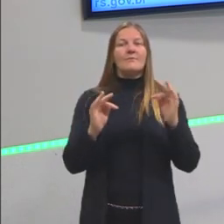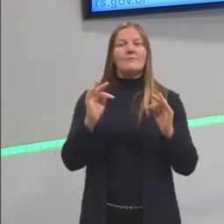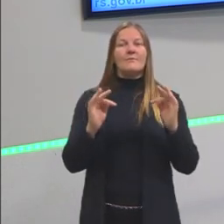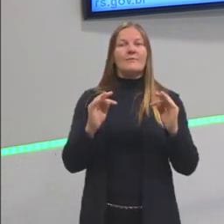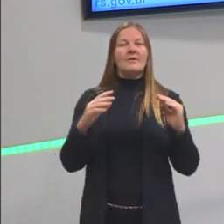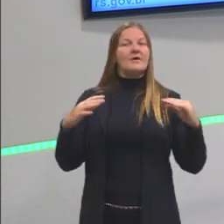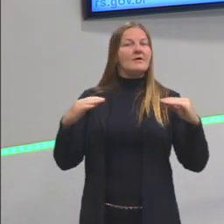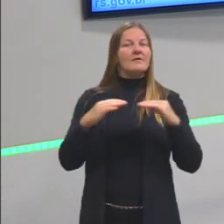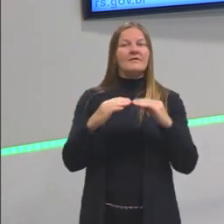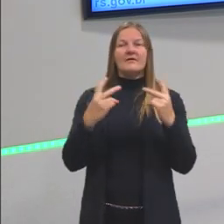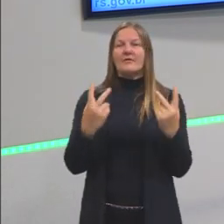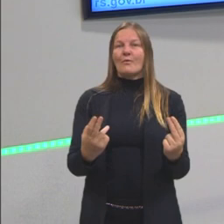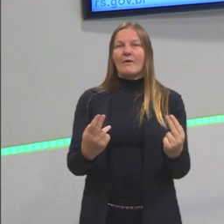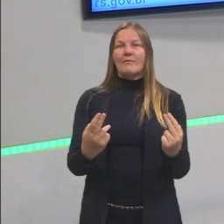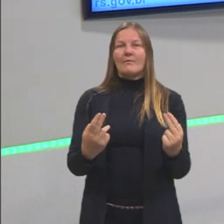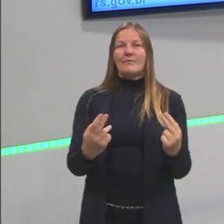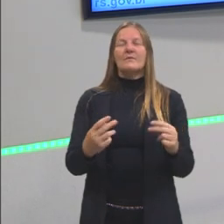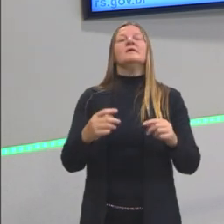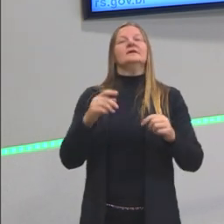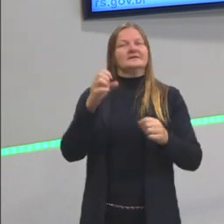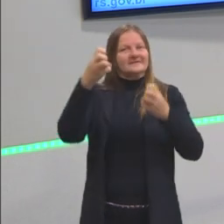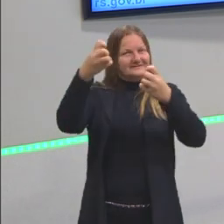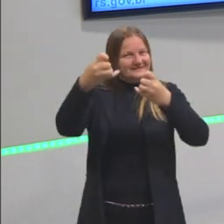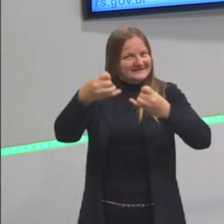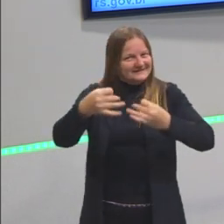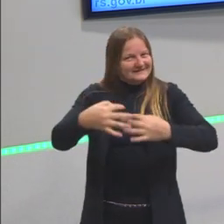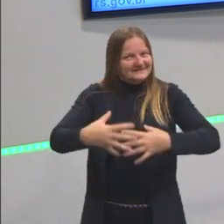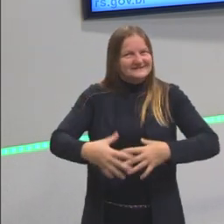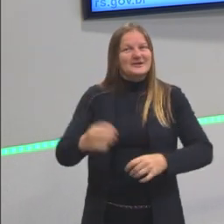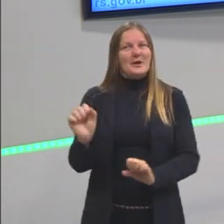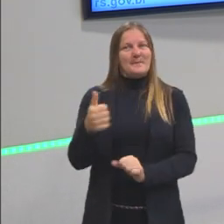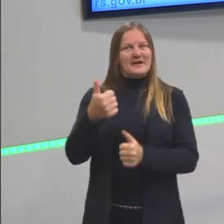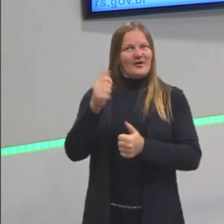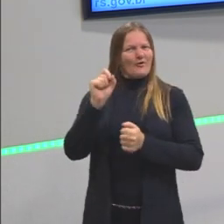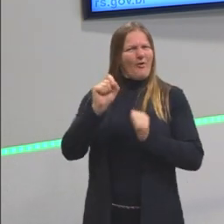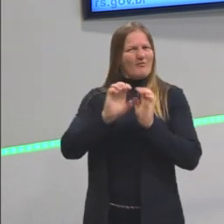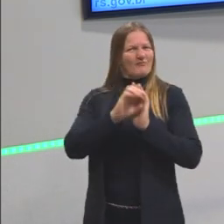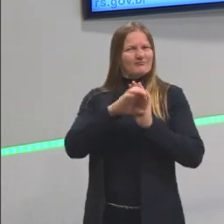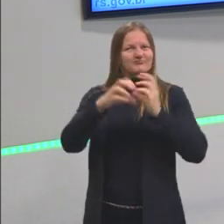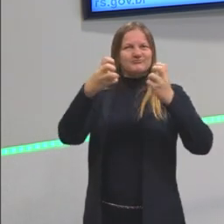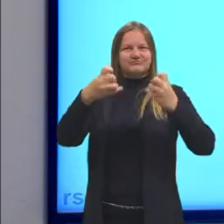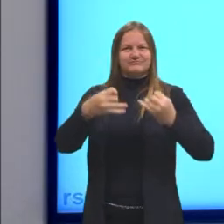igual. E é justamente daqui que a gente vai entender melhor o que é temperatura.